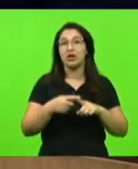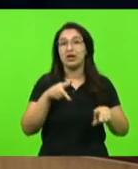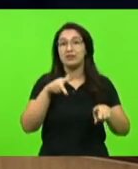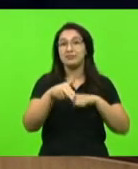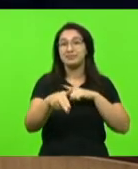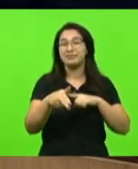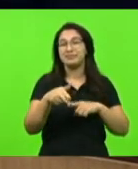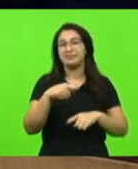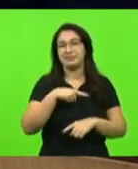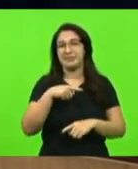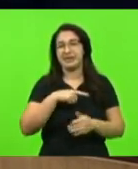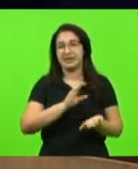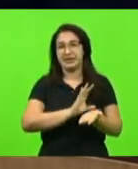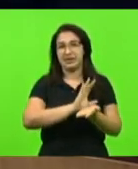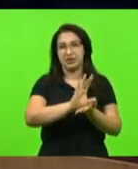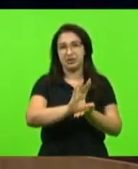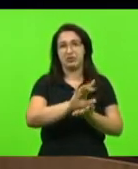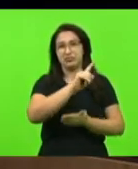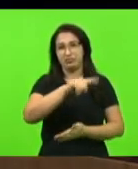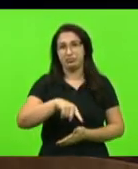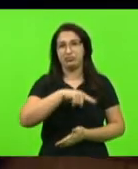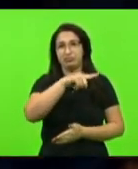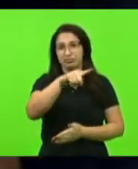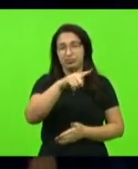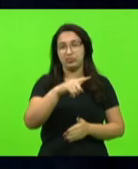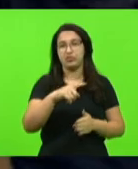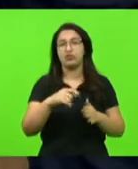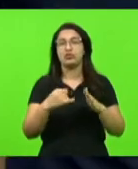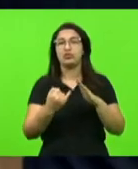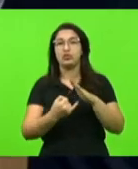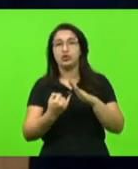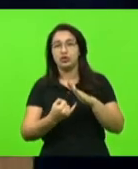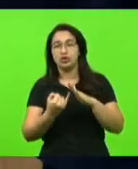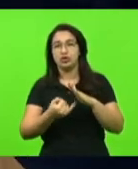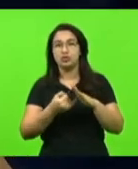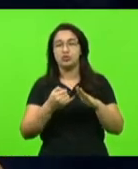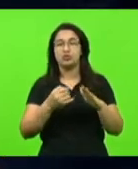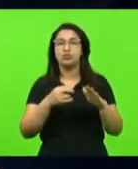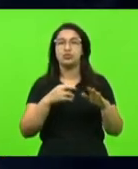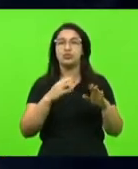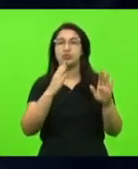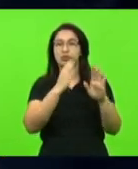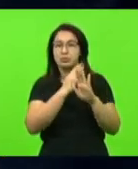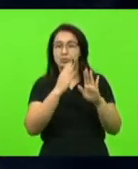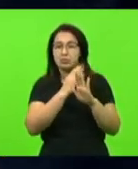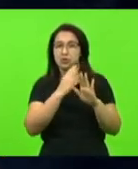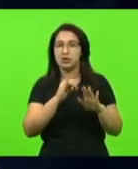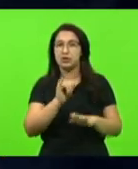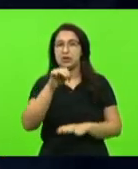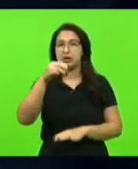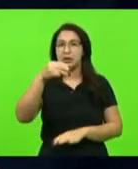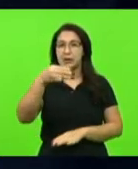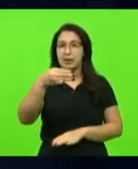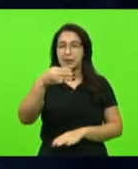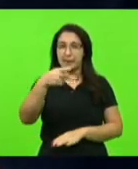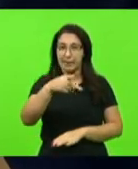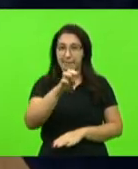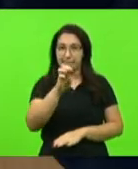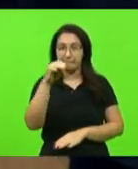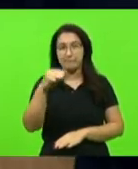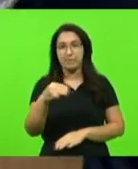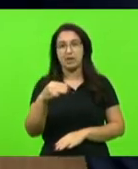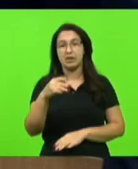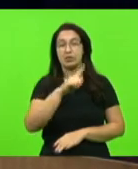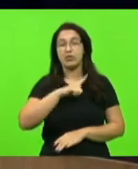que o Instituto de Pesquisa em Energia Nuclear e PEM teve por parte do governo federal,